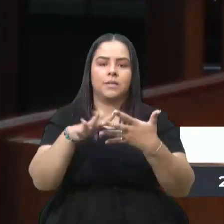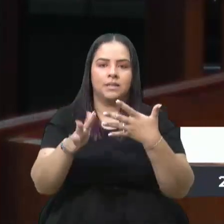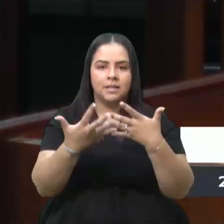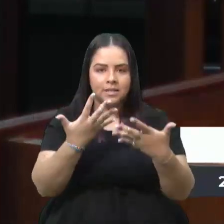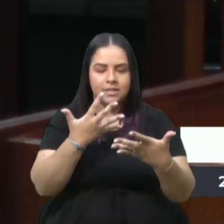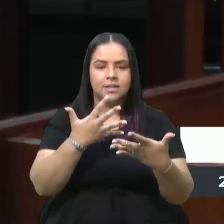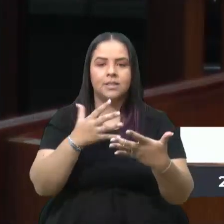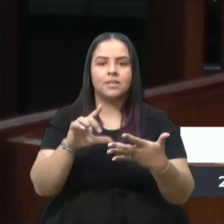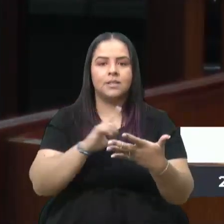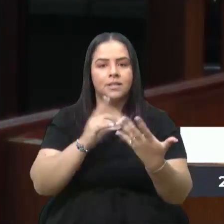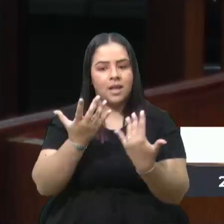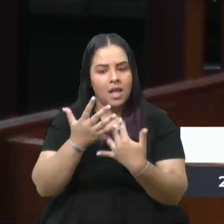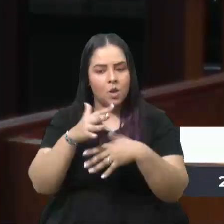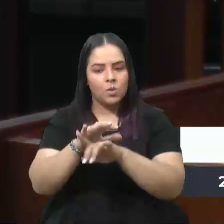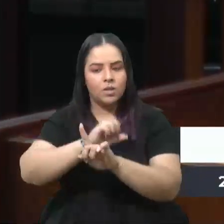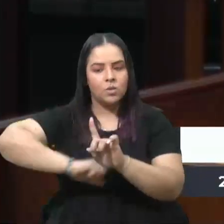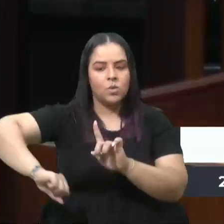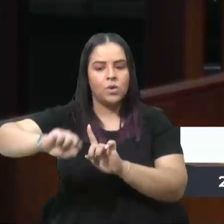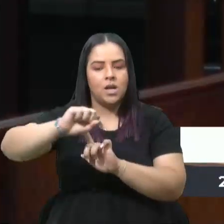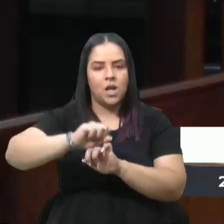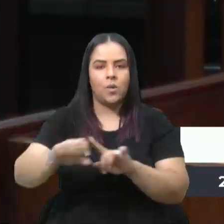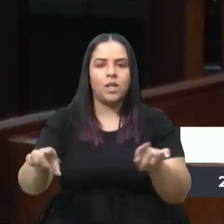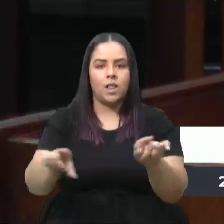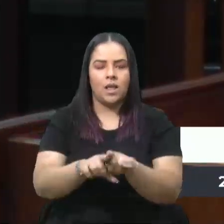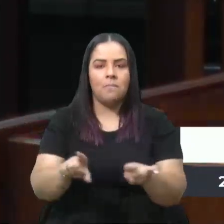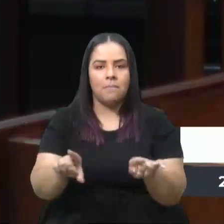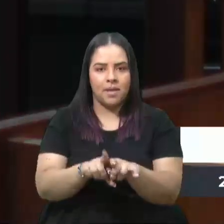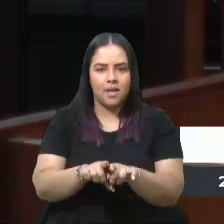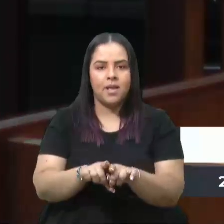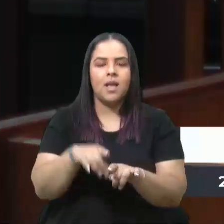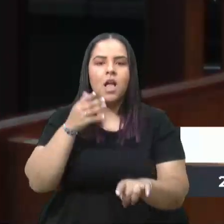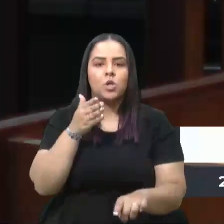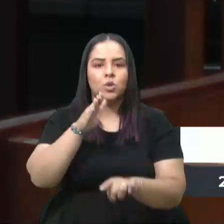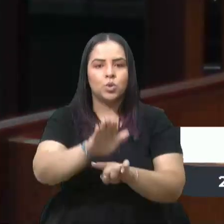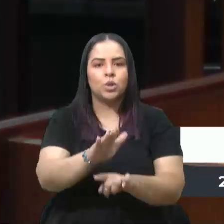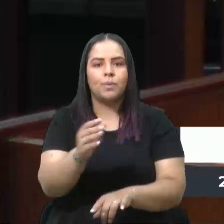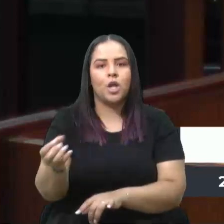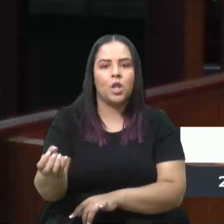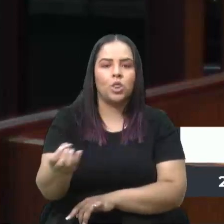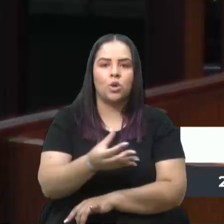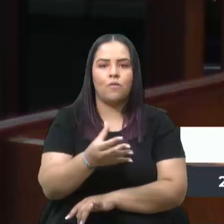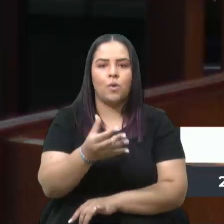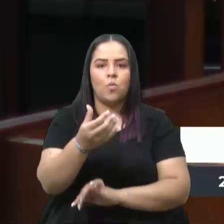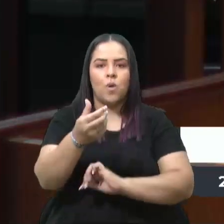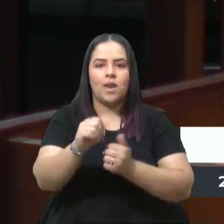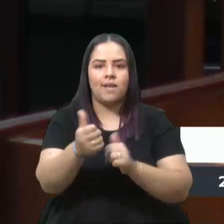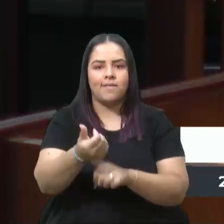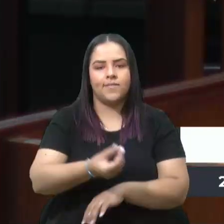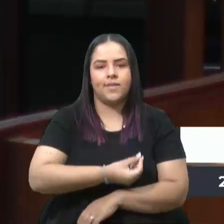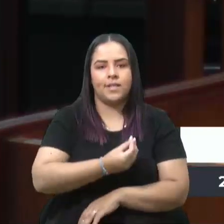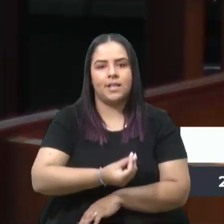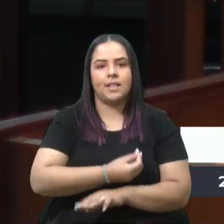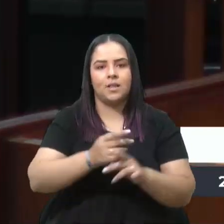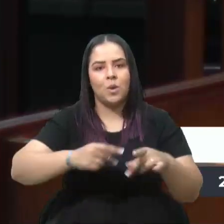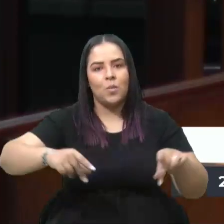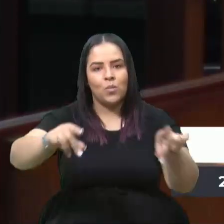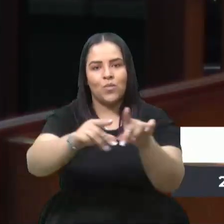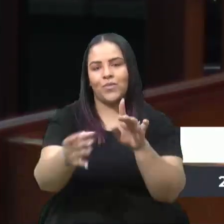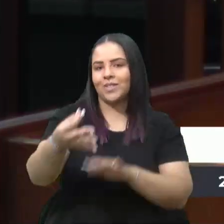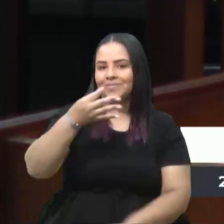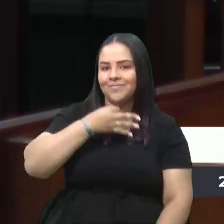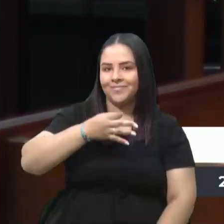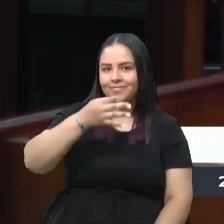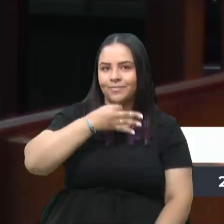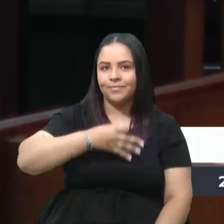priorize a inclusão social e contribua para uma nova qualidade de vida da população caxiense.